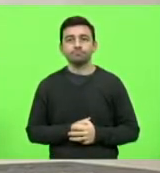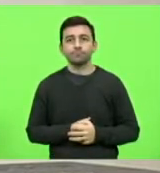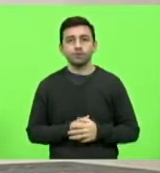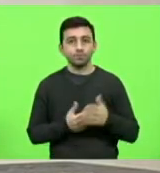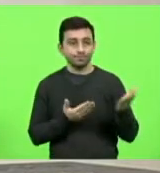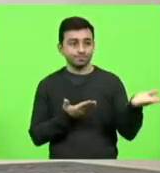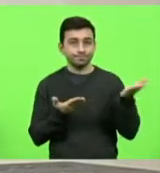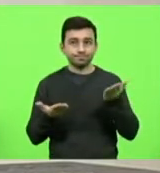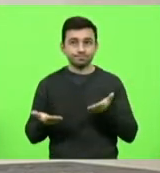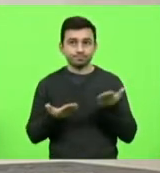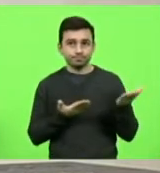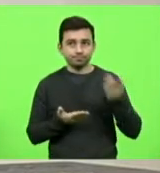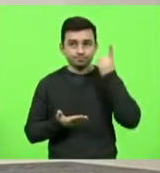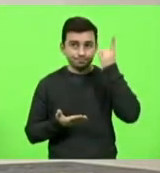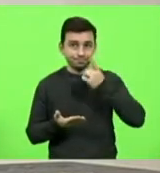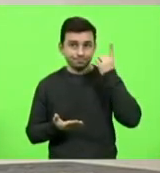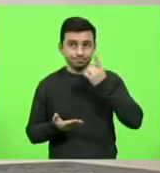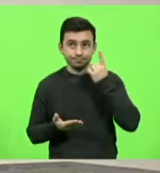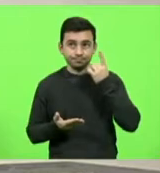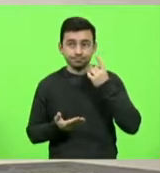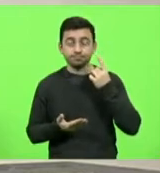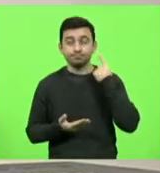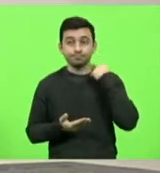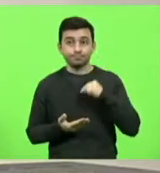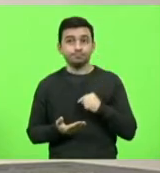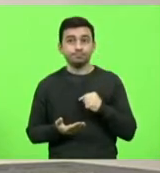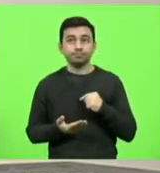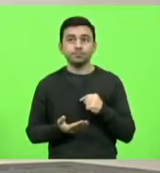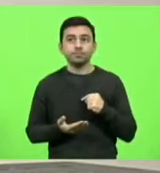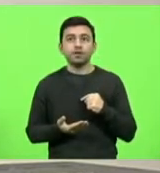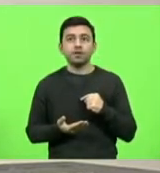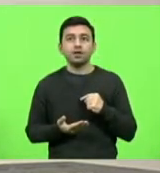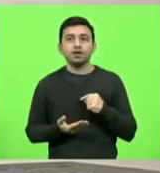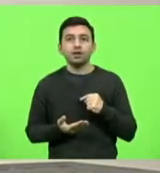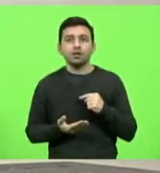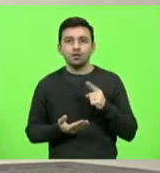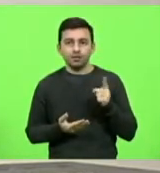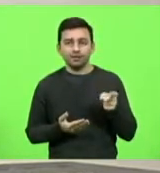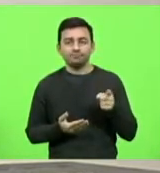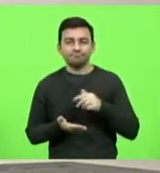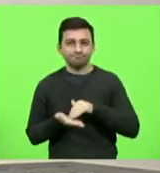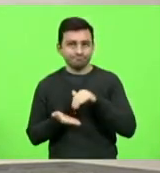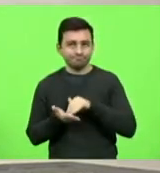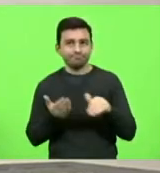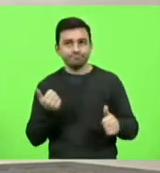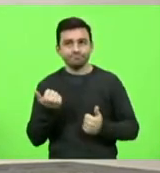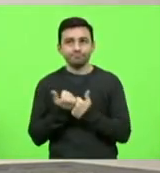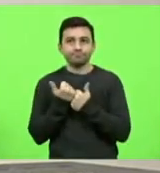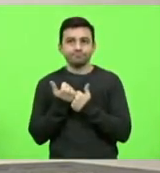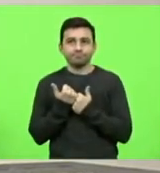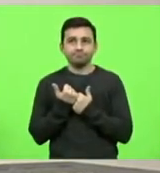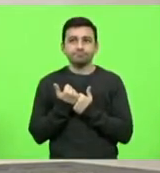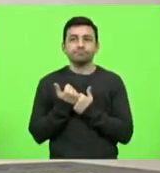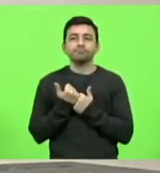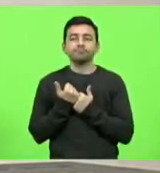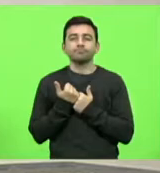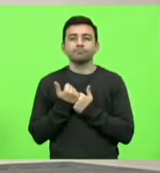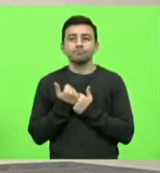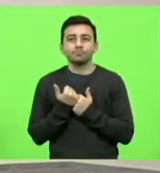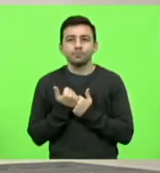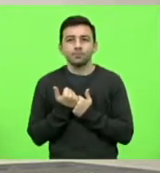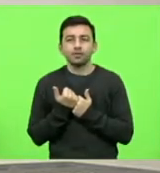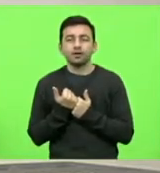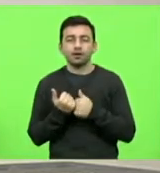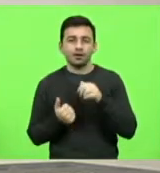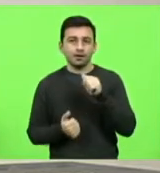o nosso deputado Silvio Drev, para que proceda, secretária DOC, que proceda a leitura da ata da sessão